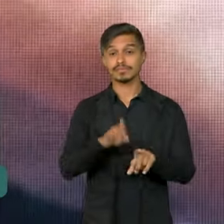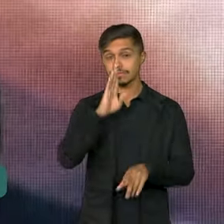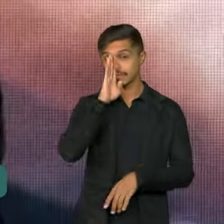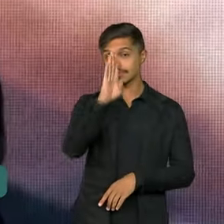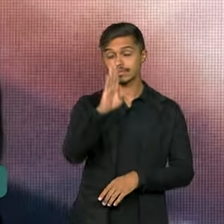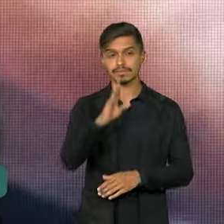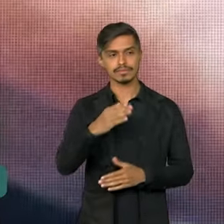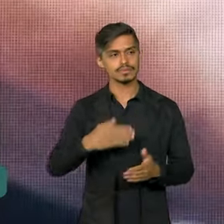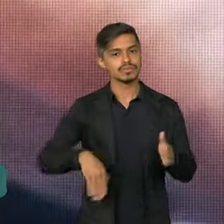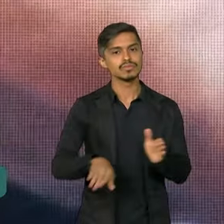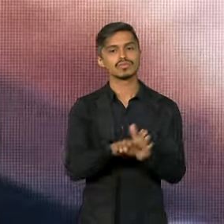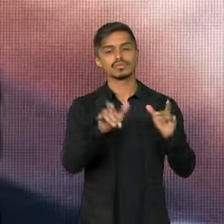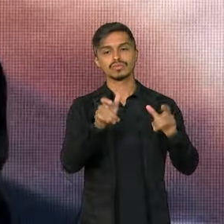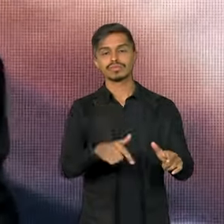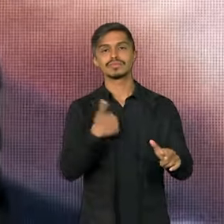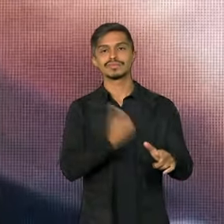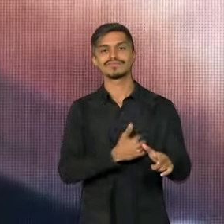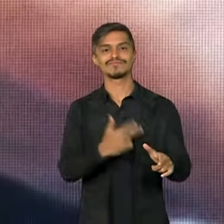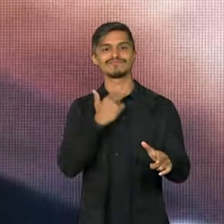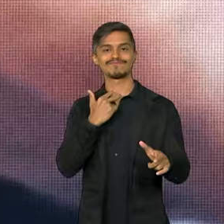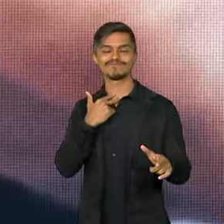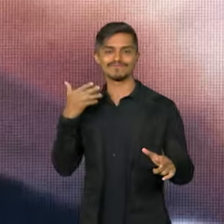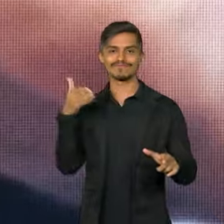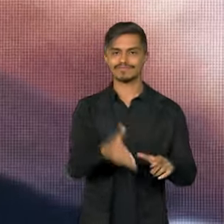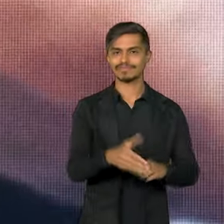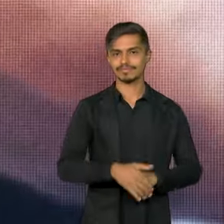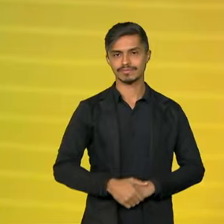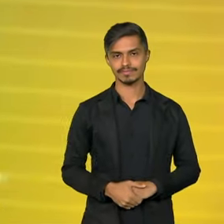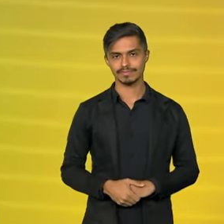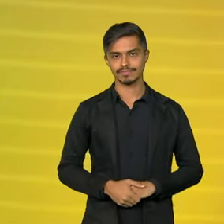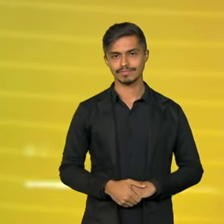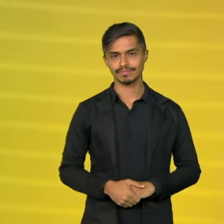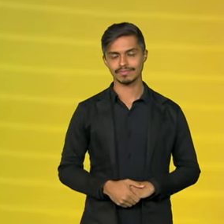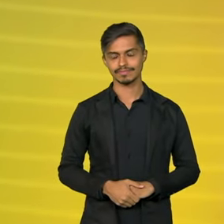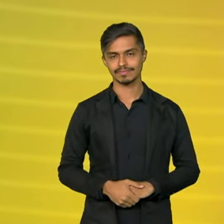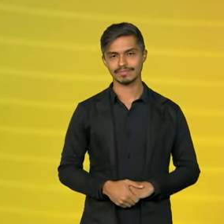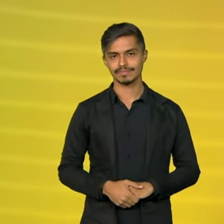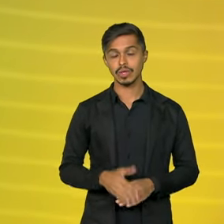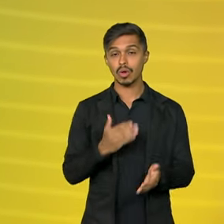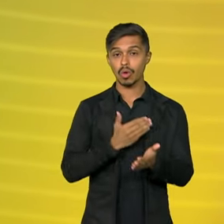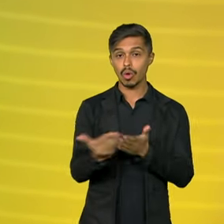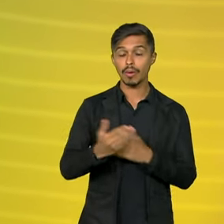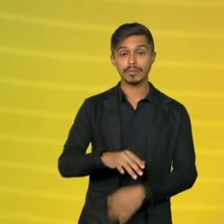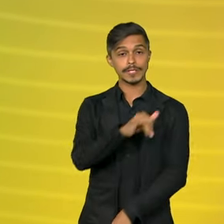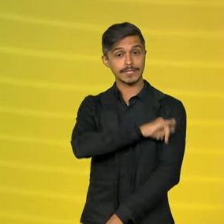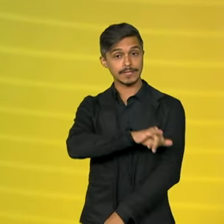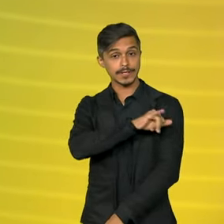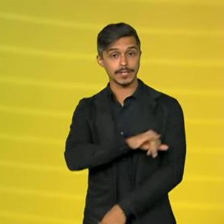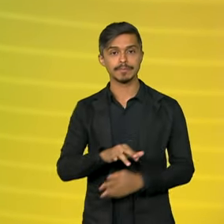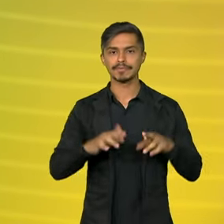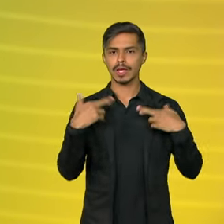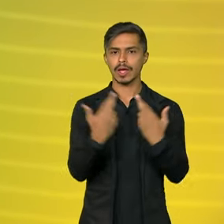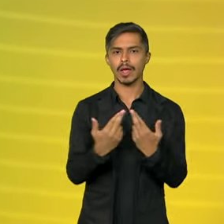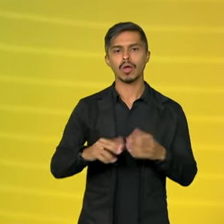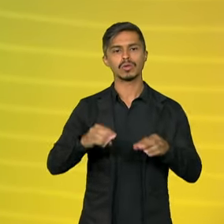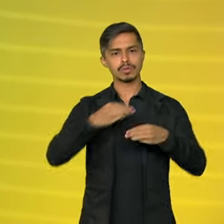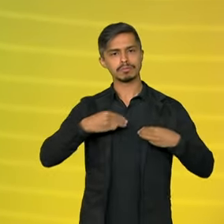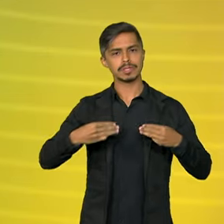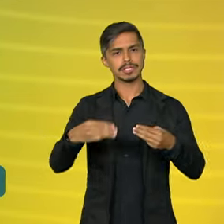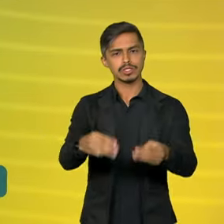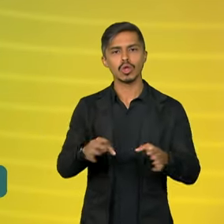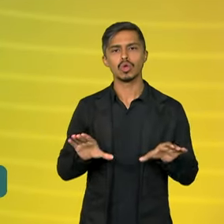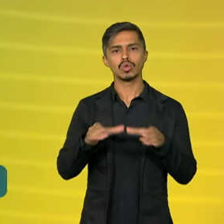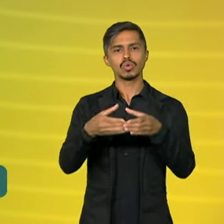chega onde a gente não está conseguindo chegar. E começou no Rio de Janeiro a reunião ministerial do